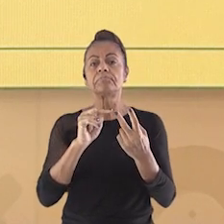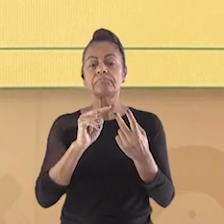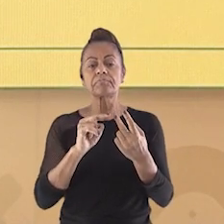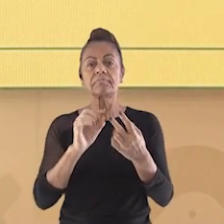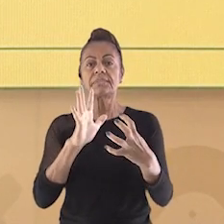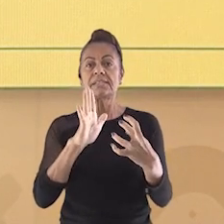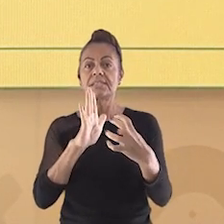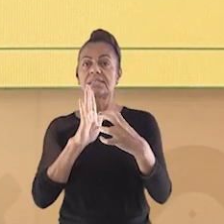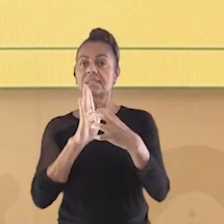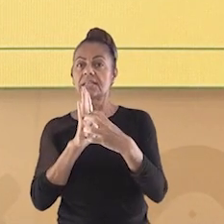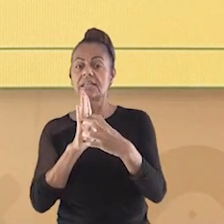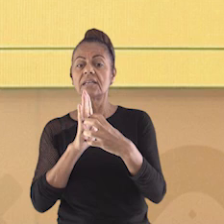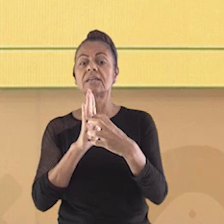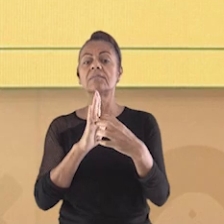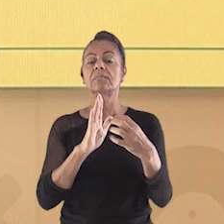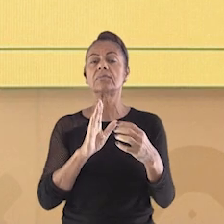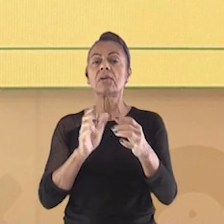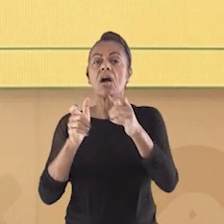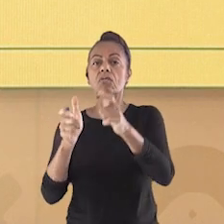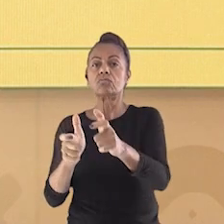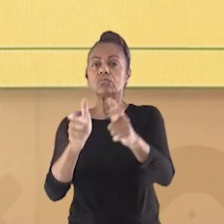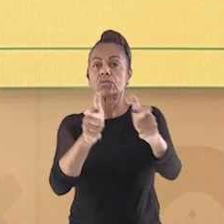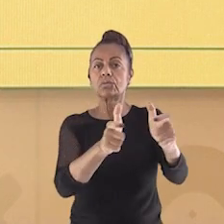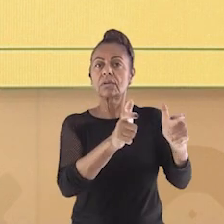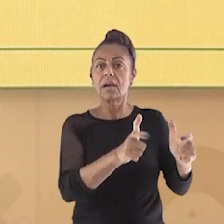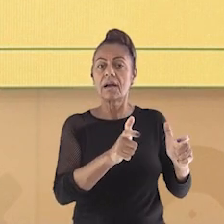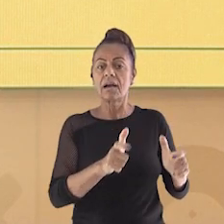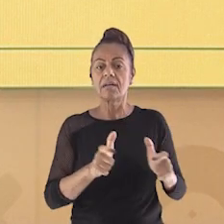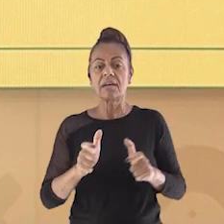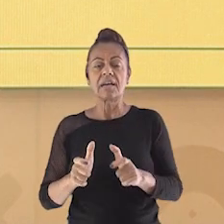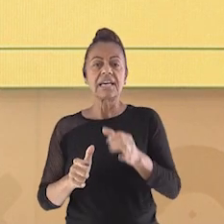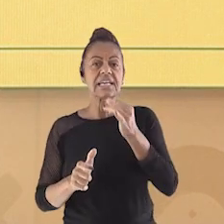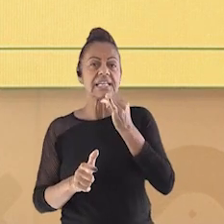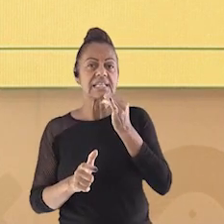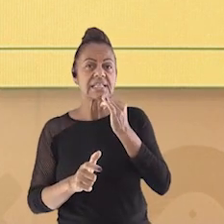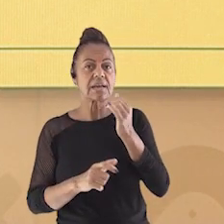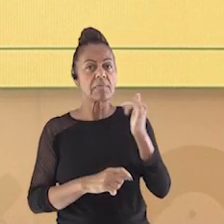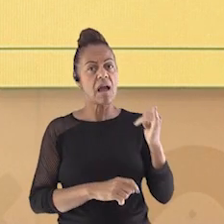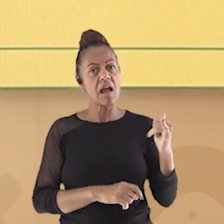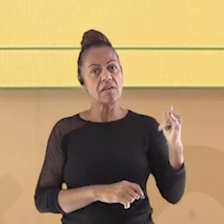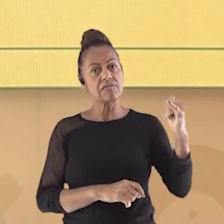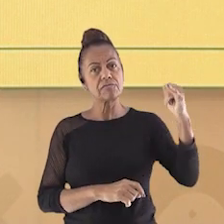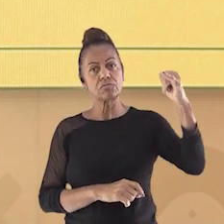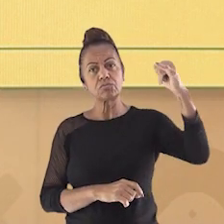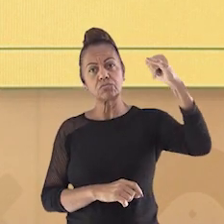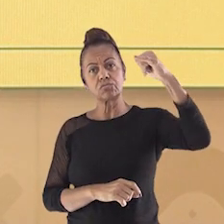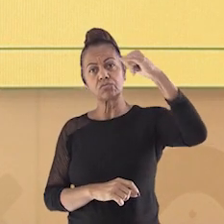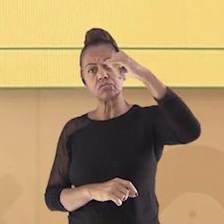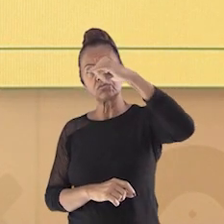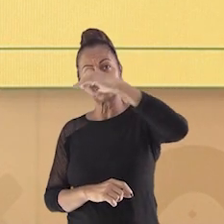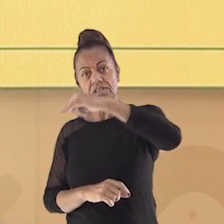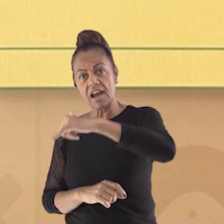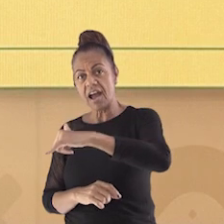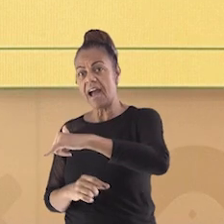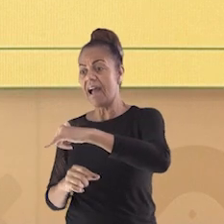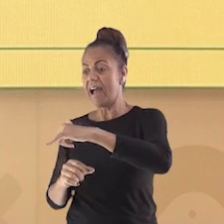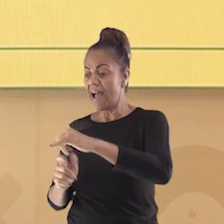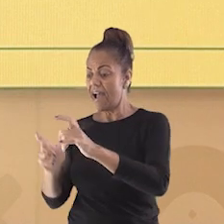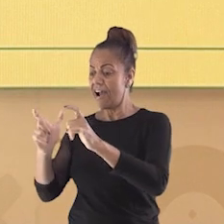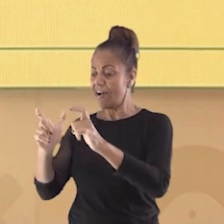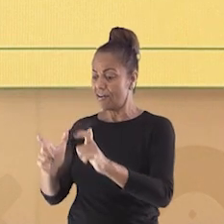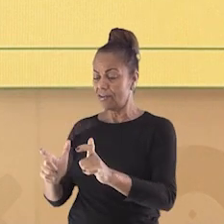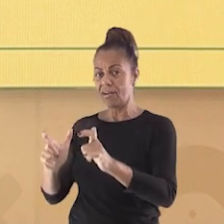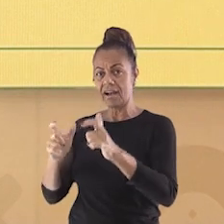símbolos atribuídos a locais, como, por exemplo, avião localizando um aeroporto, que podem